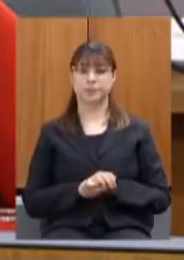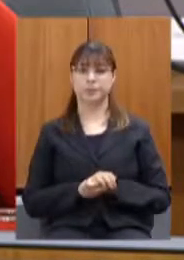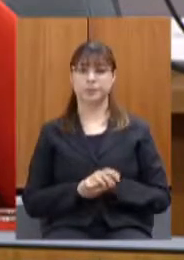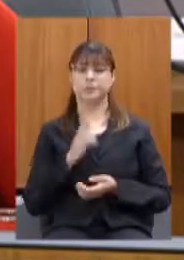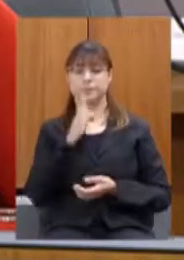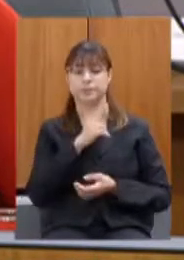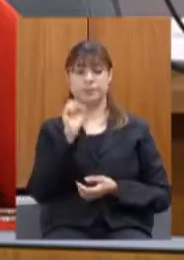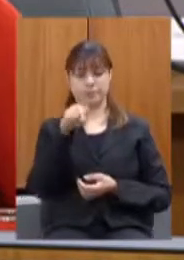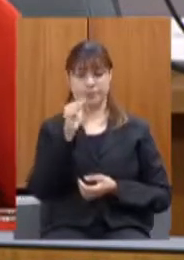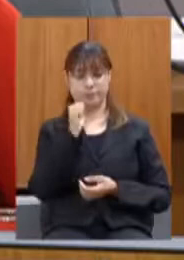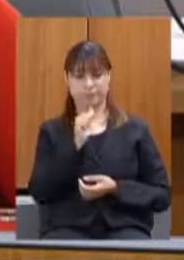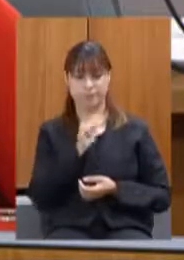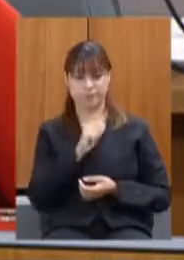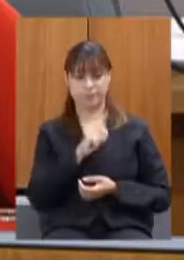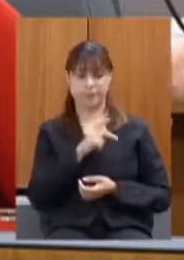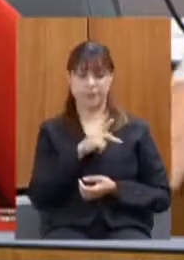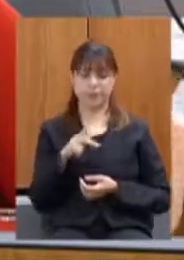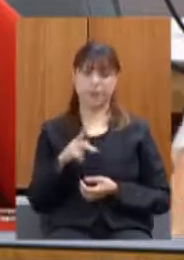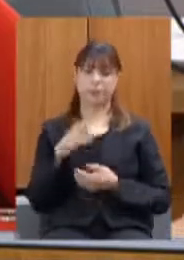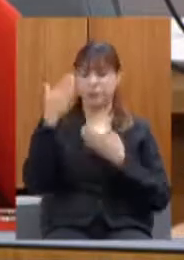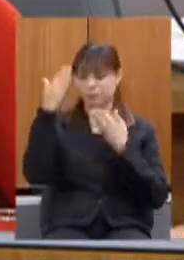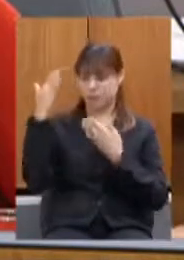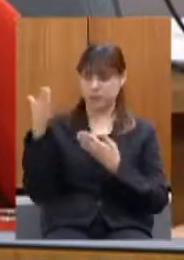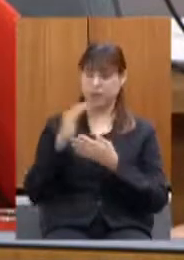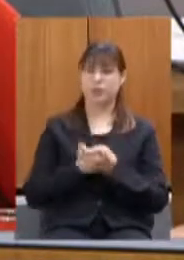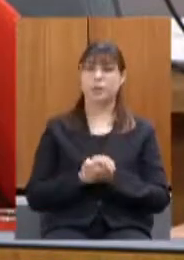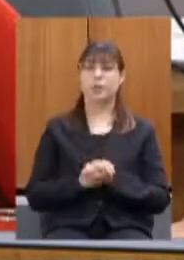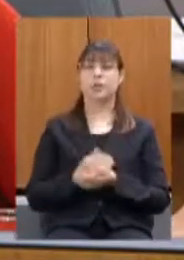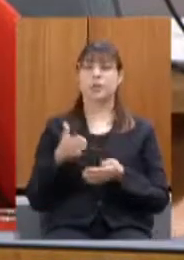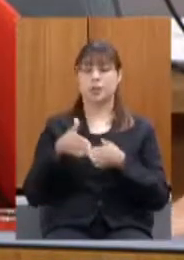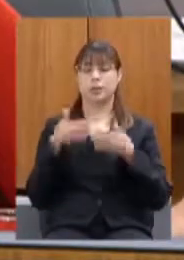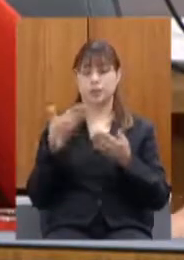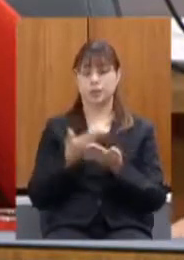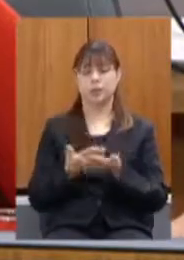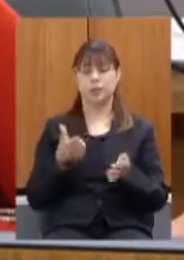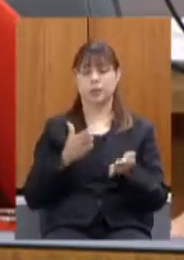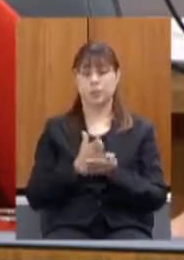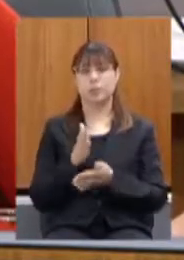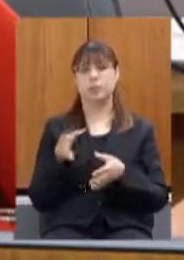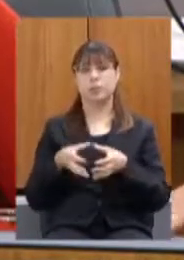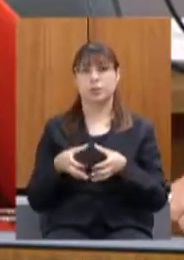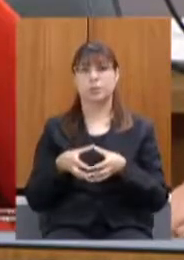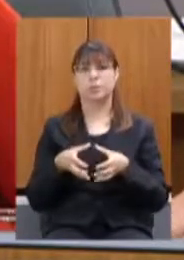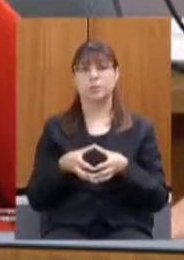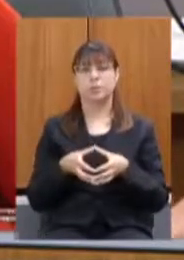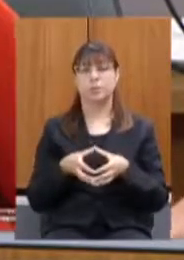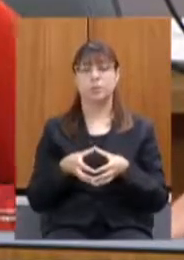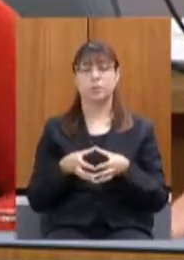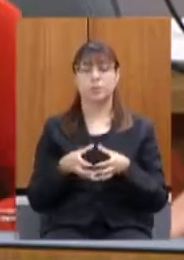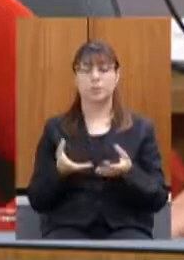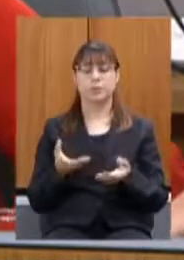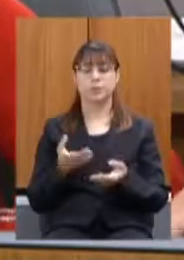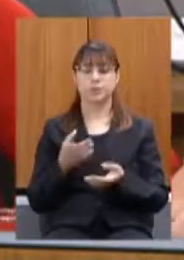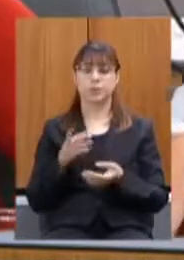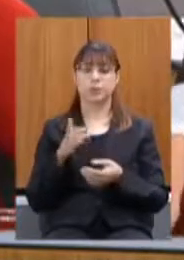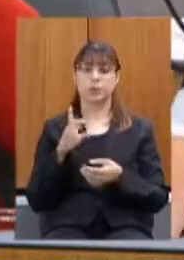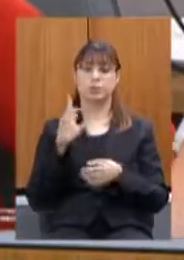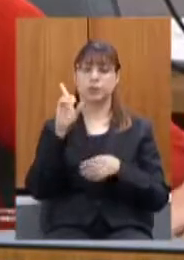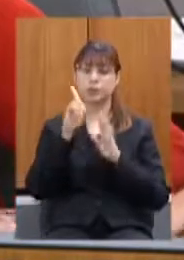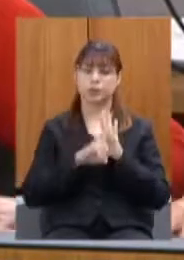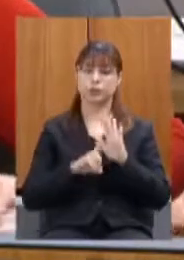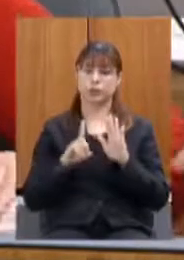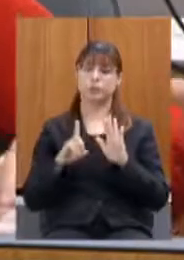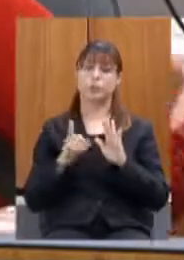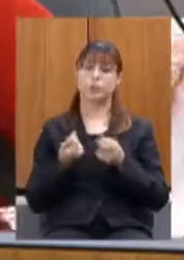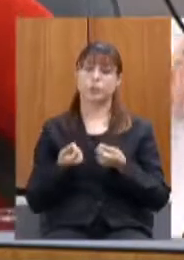voto sim presidente obrigada deputada requerimentos aprovados na comissão de direitos de direitos econômico requerimento aprovado em